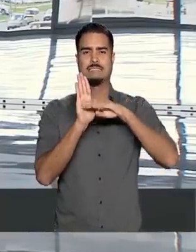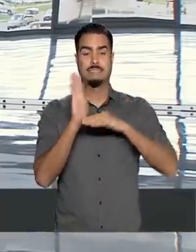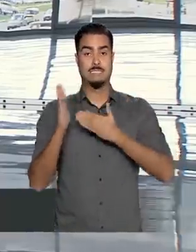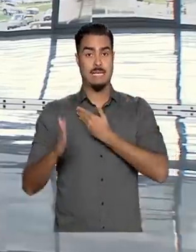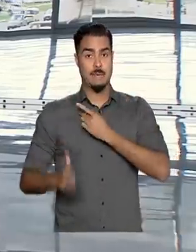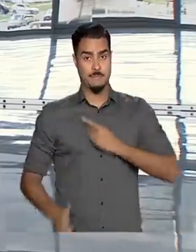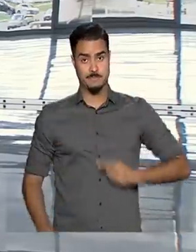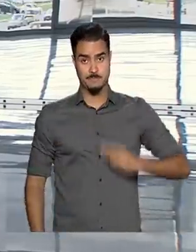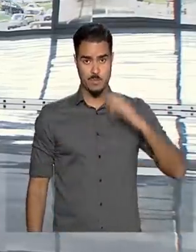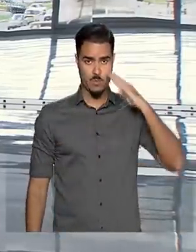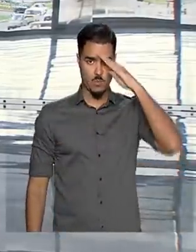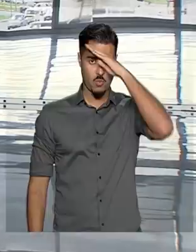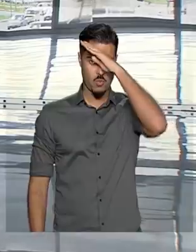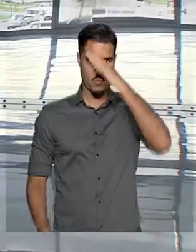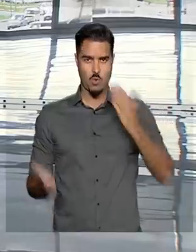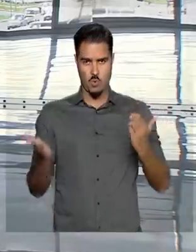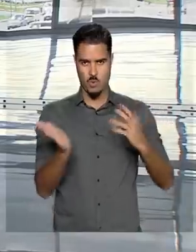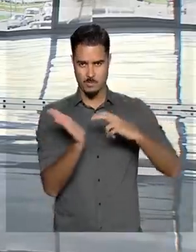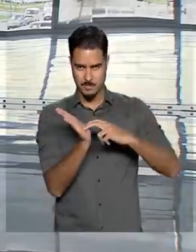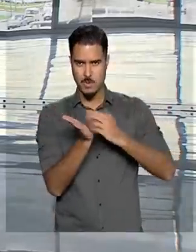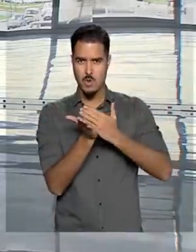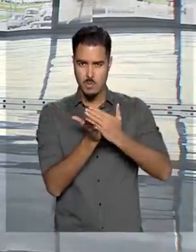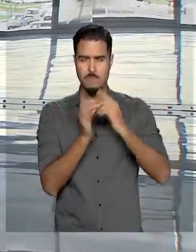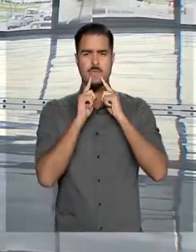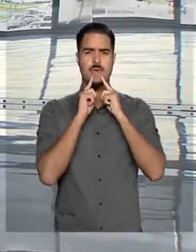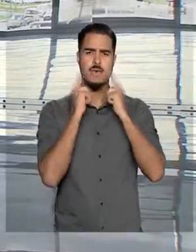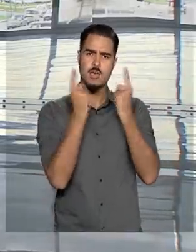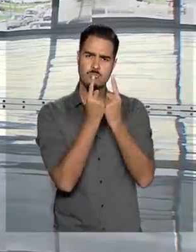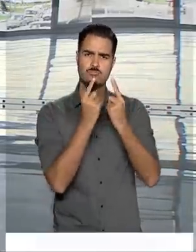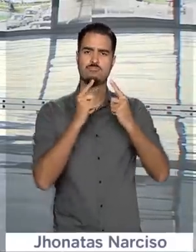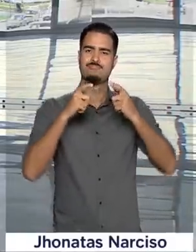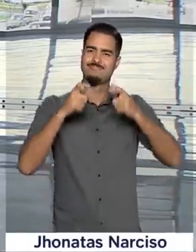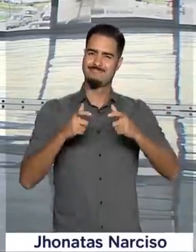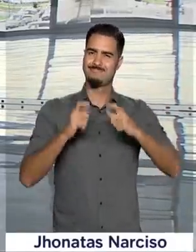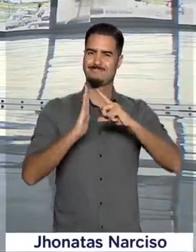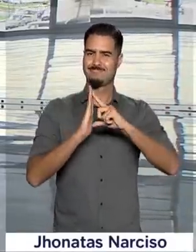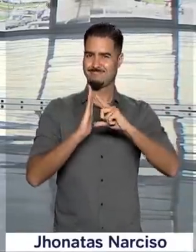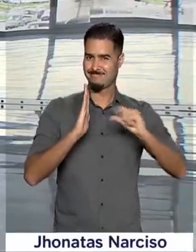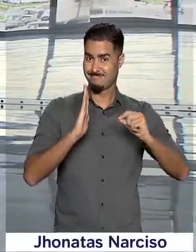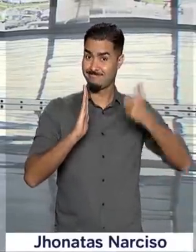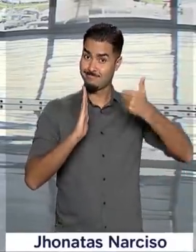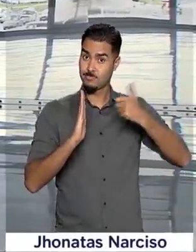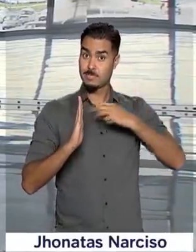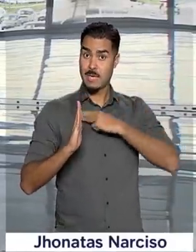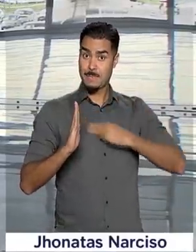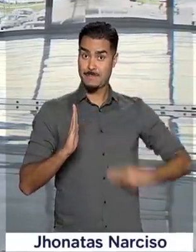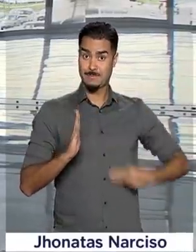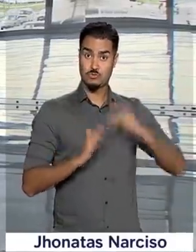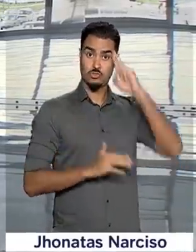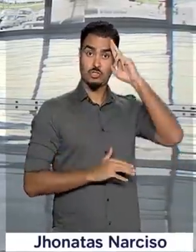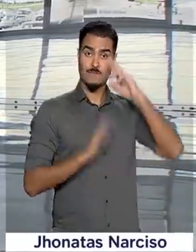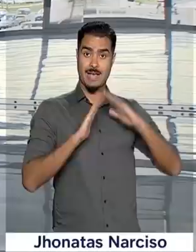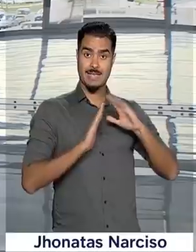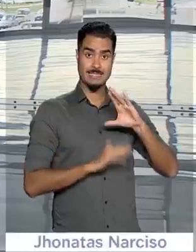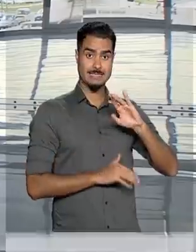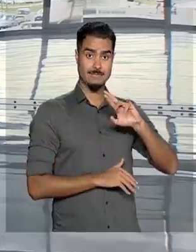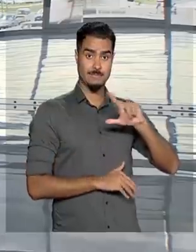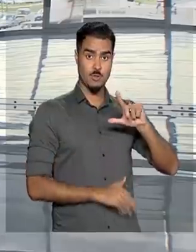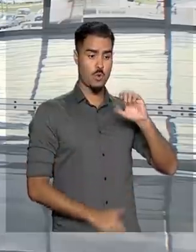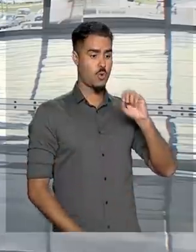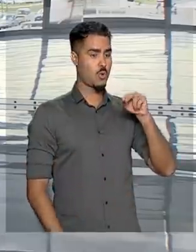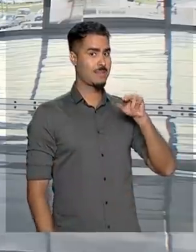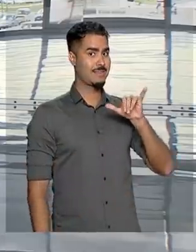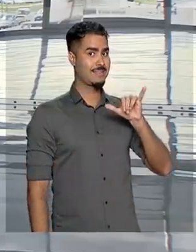Bolsonaro. Ele começou o dia em reuniões aqui no Palácio do Planalto, primeiro com o ministro-chefe da Casa Civil, Onyx Lorenzoni,